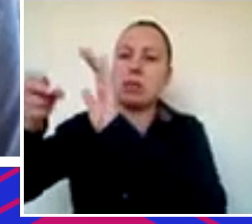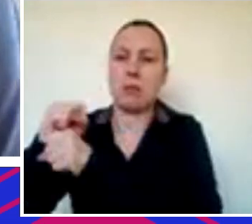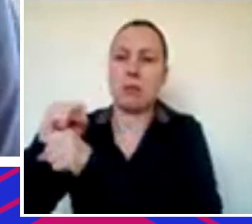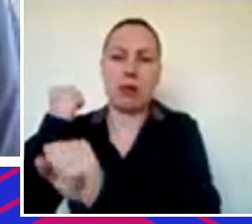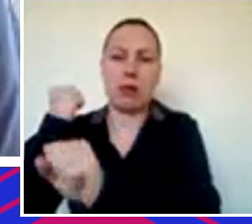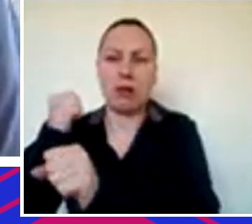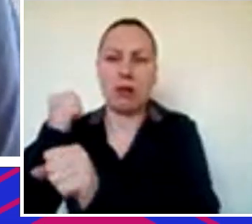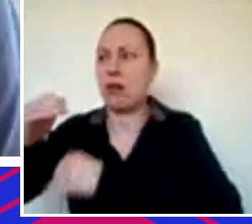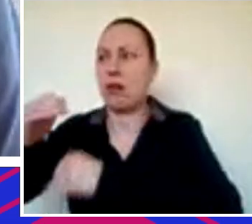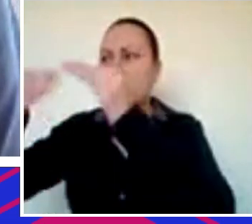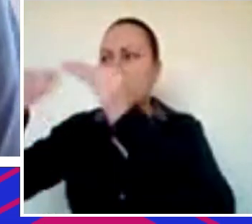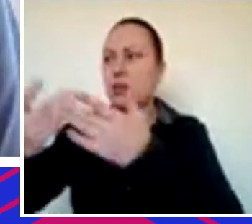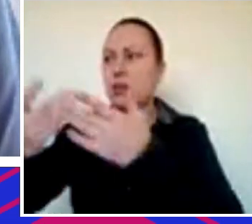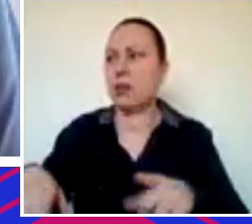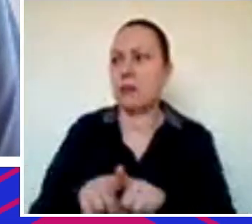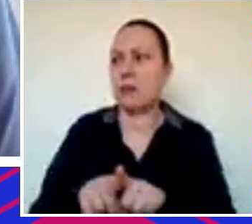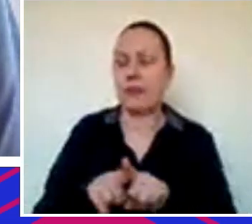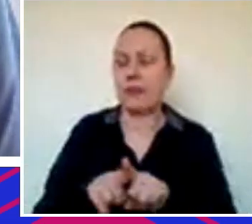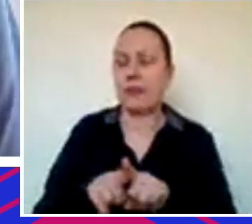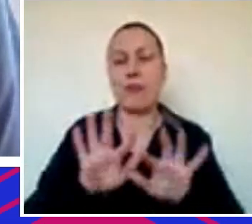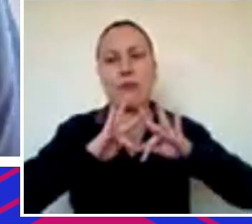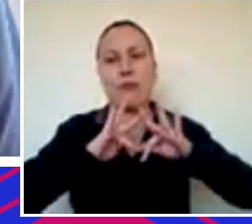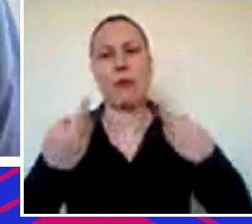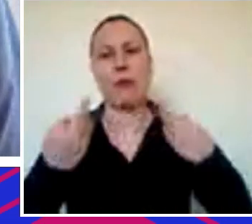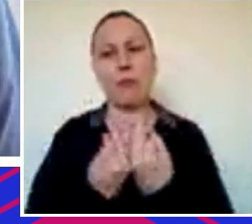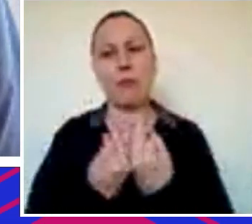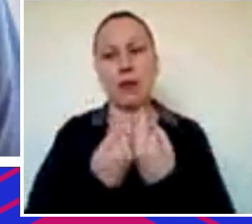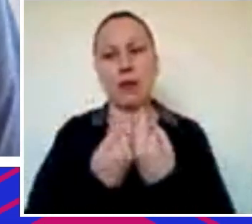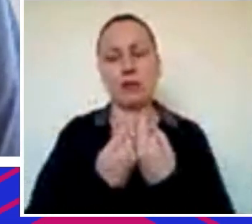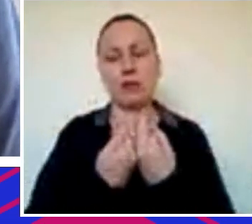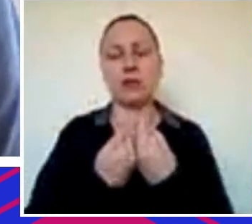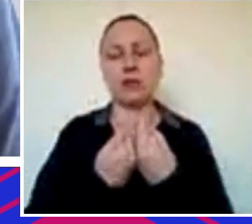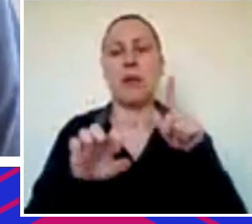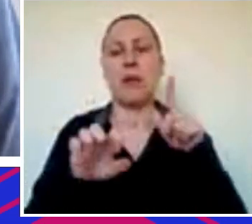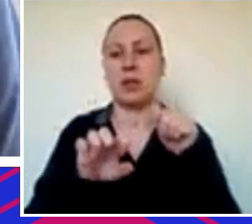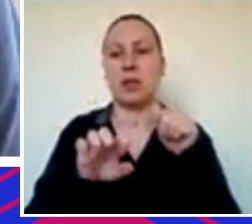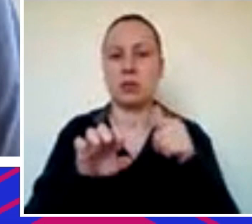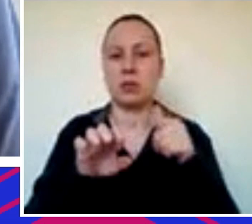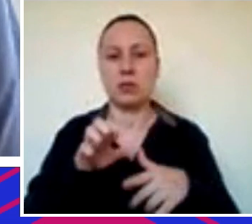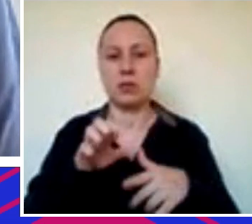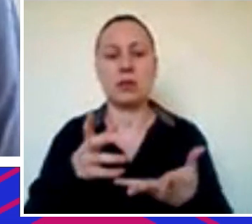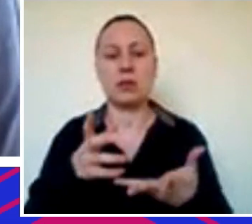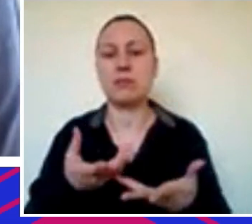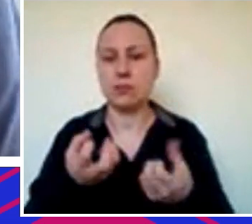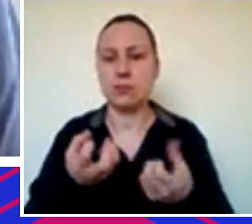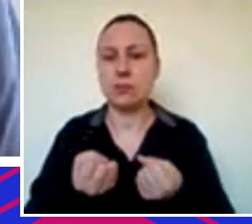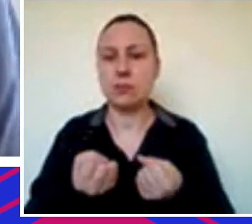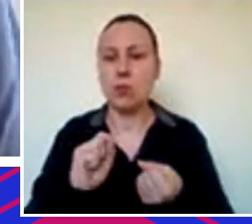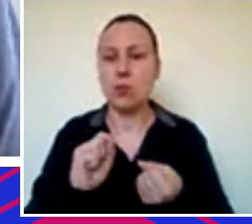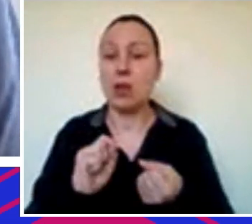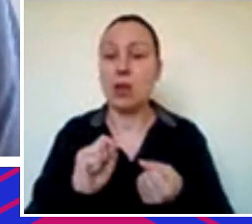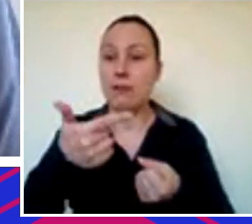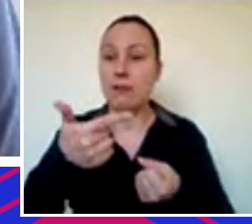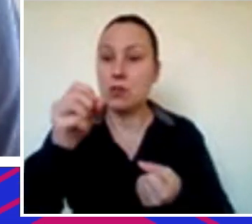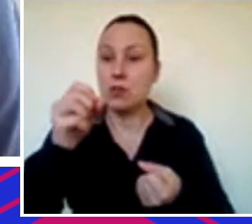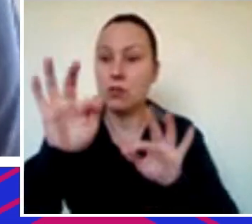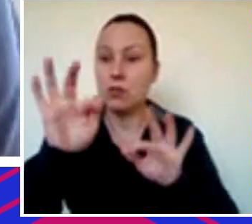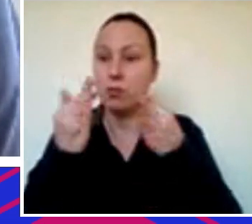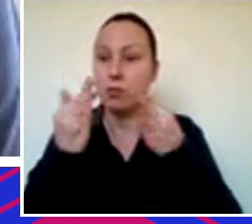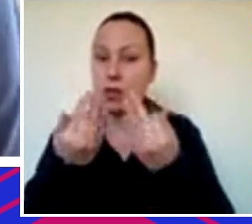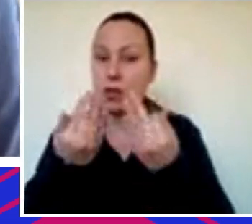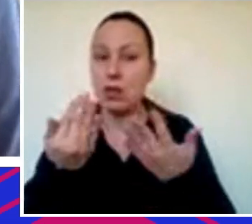um ciclo de investimentos que foi realizado por famílias empreendedoras, né, então a gente teve a chance de receber o investimento de famílias incríveis, né,